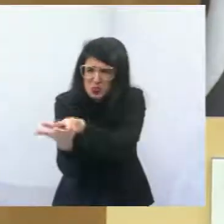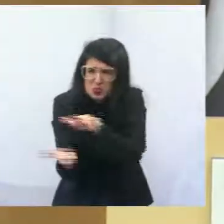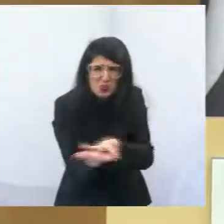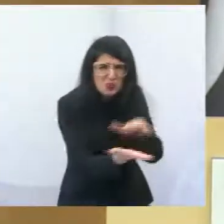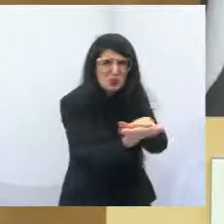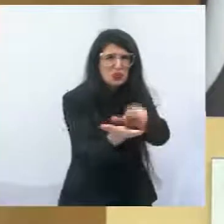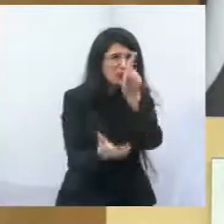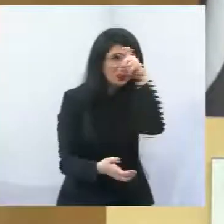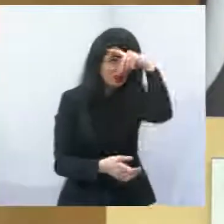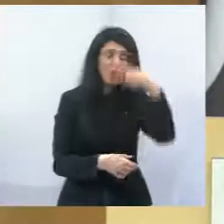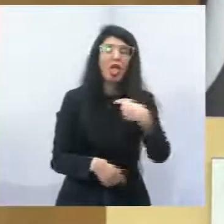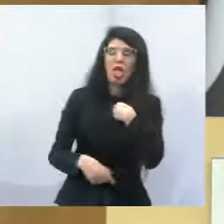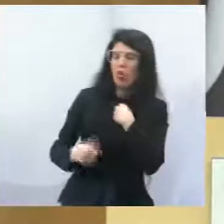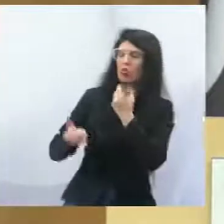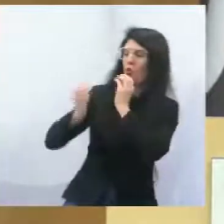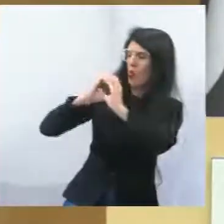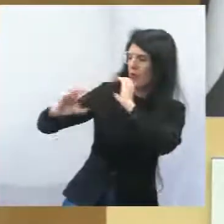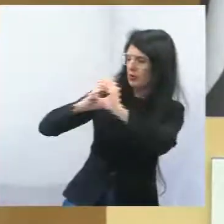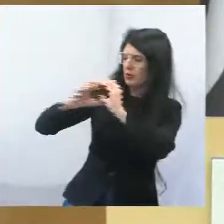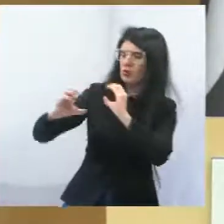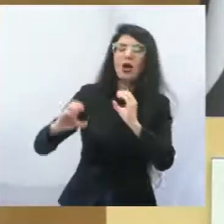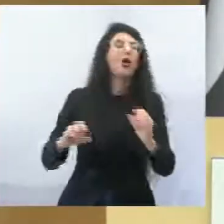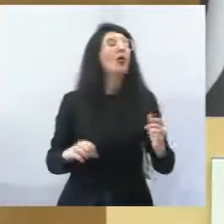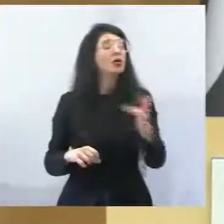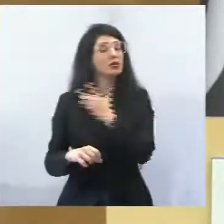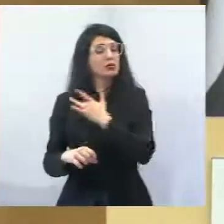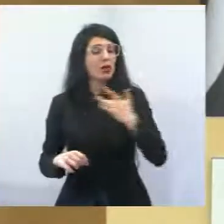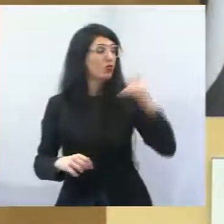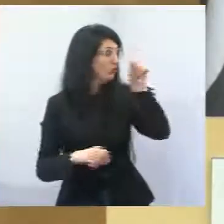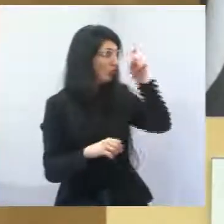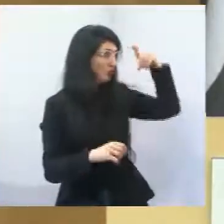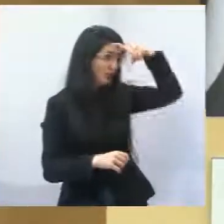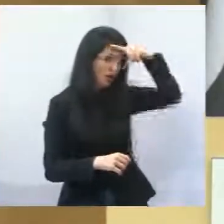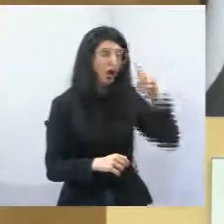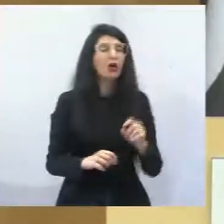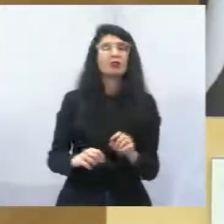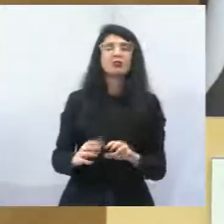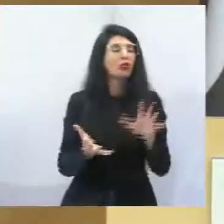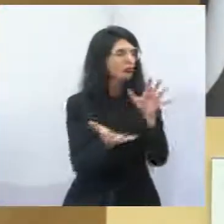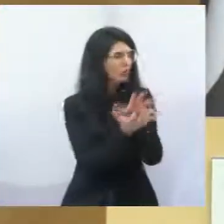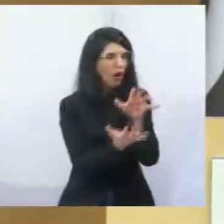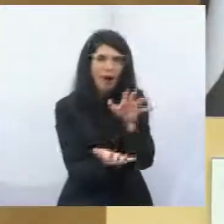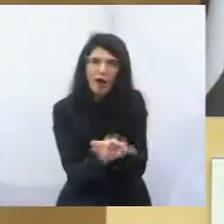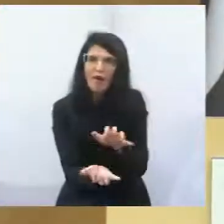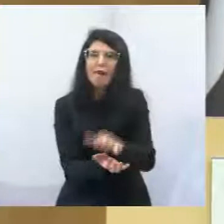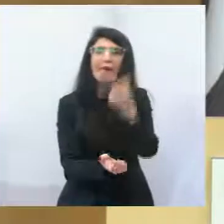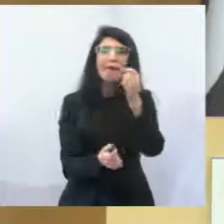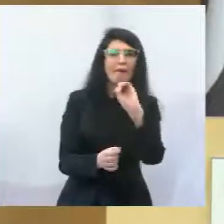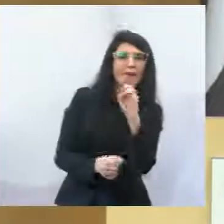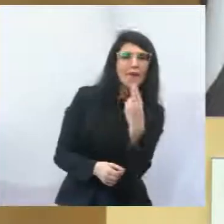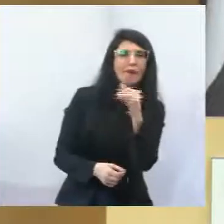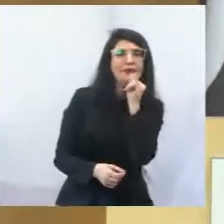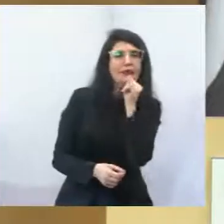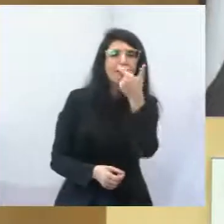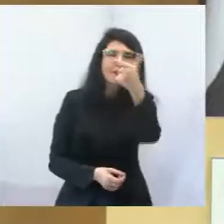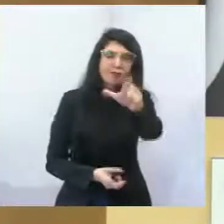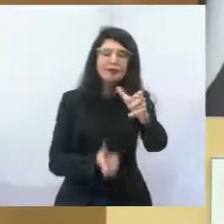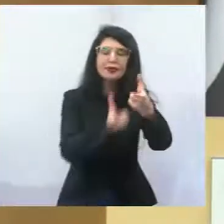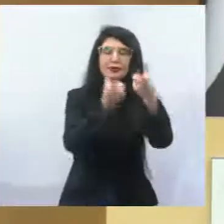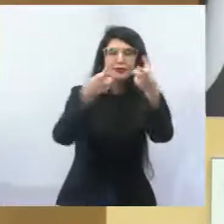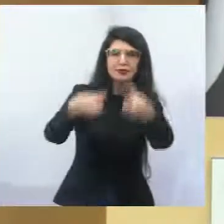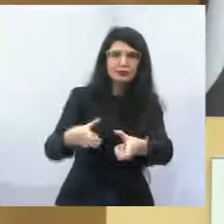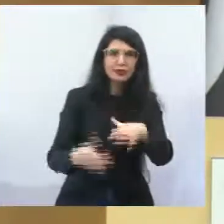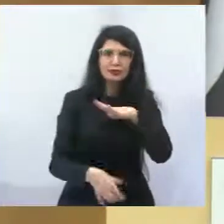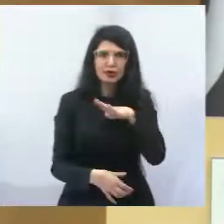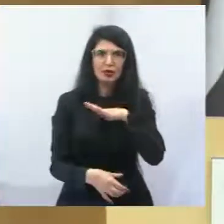Saúde para que consigamos, se não em Jacareí e outro local, para que essa pessoa possa receber o